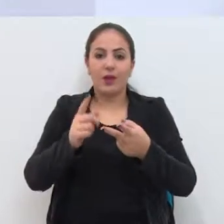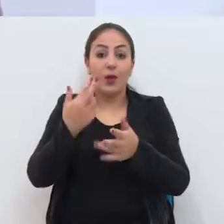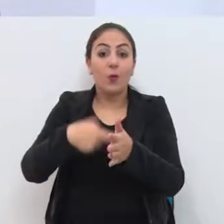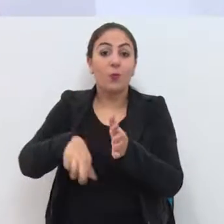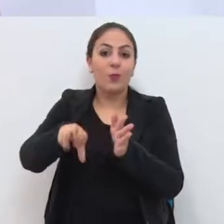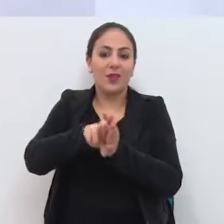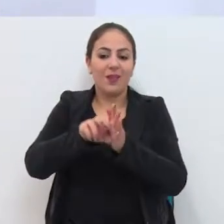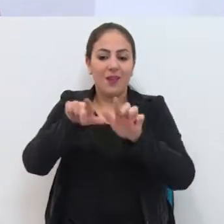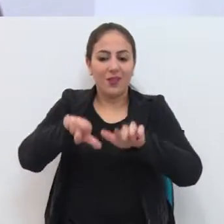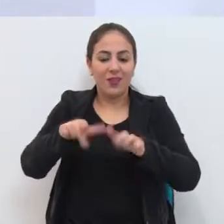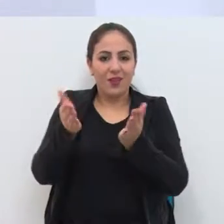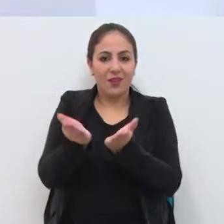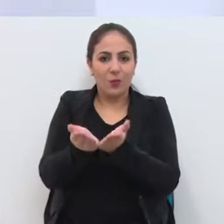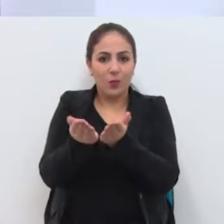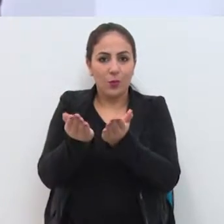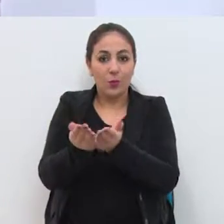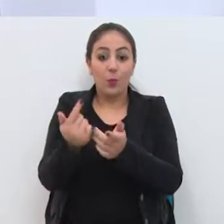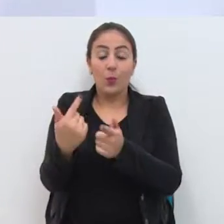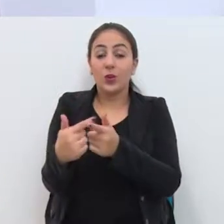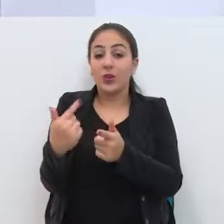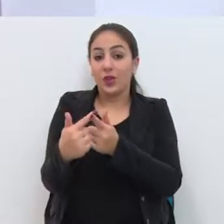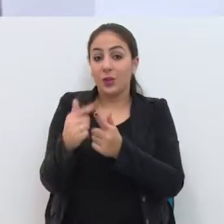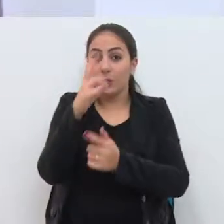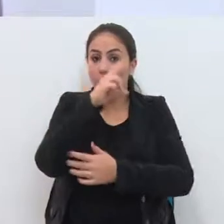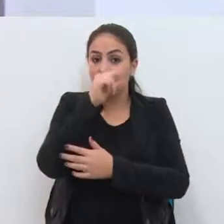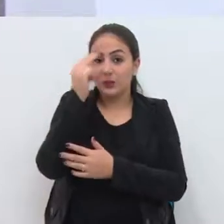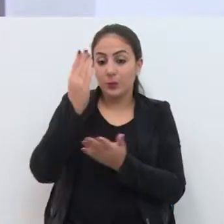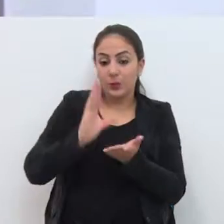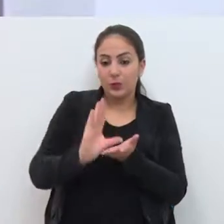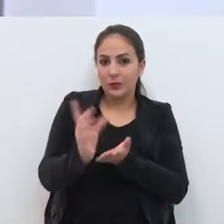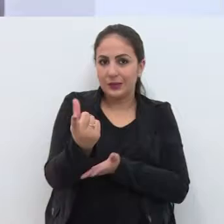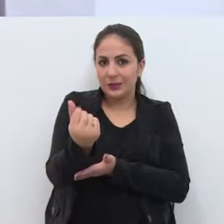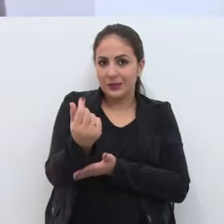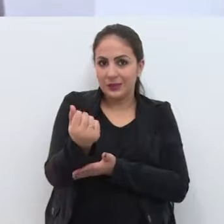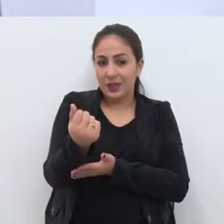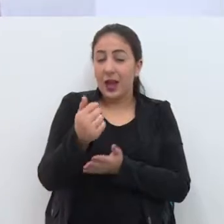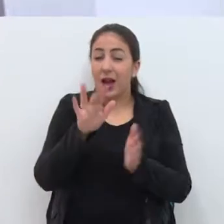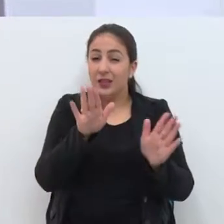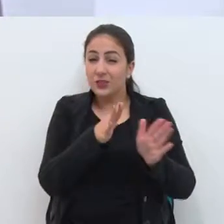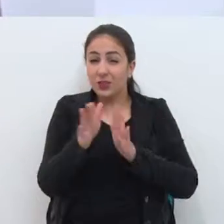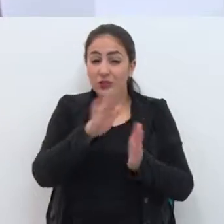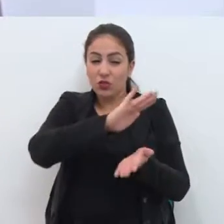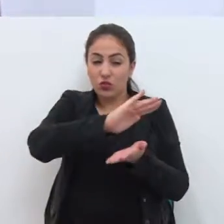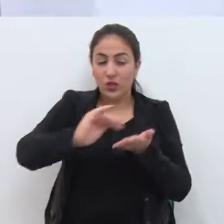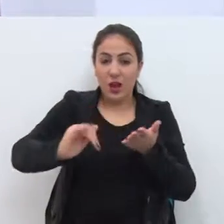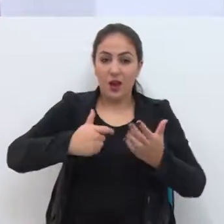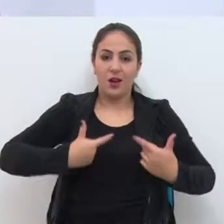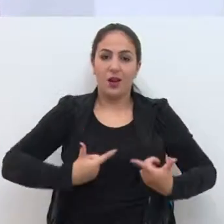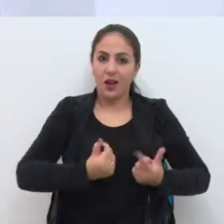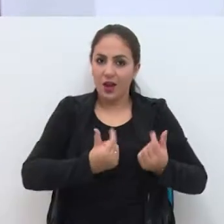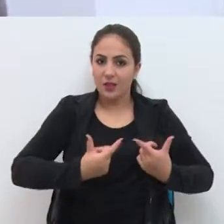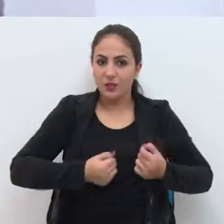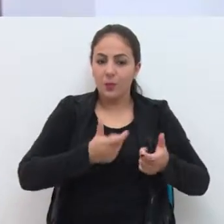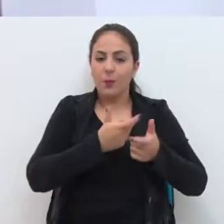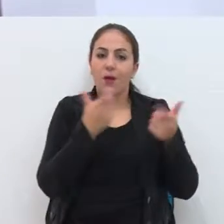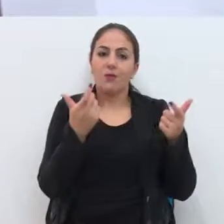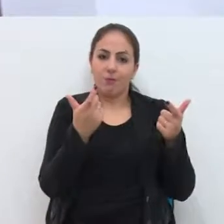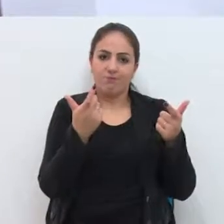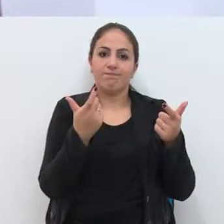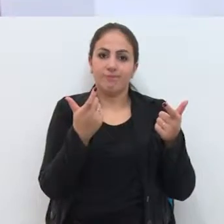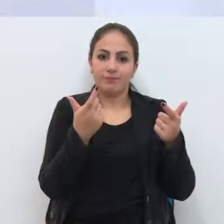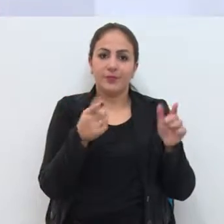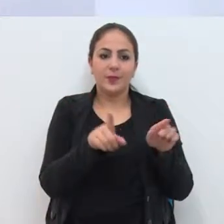monumento, já que o município investiu na época, e a retirada, talvez, além de dar um gasto maior,